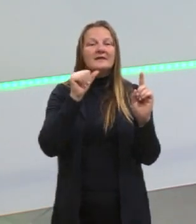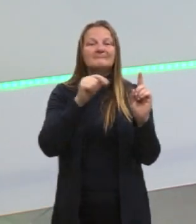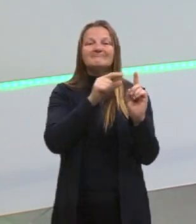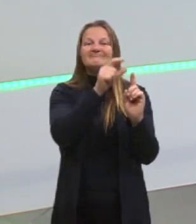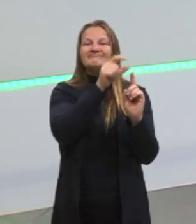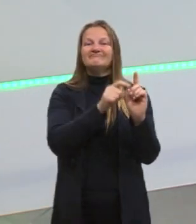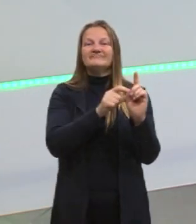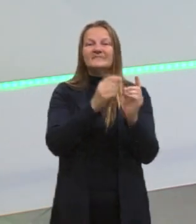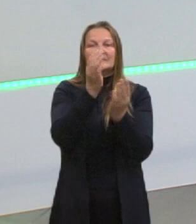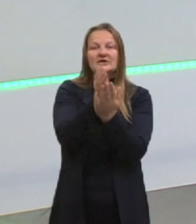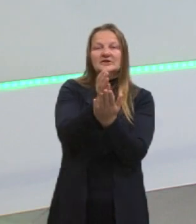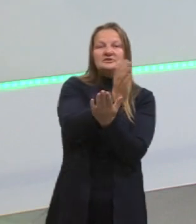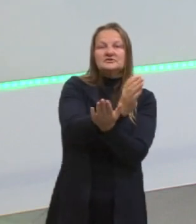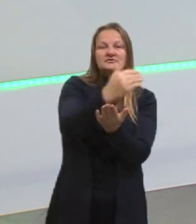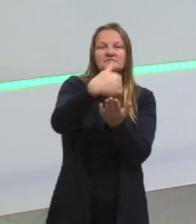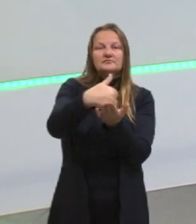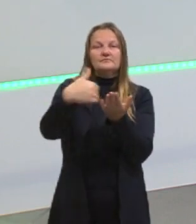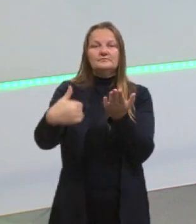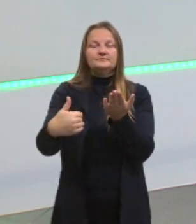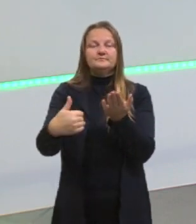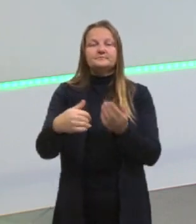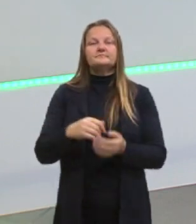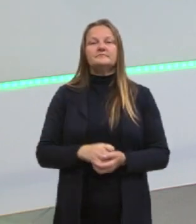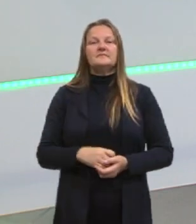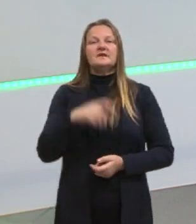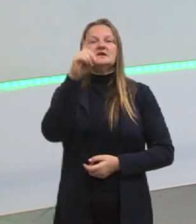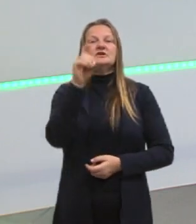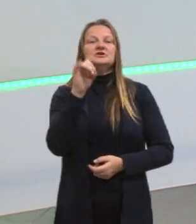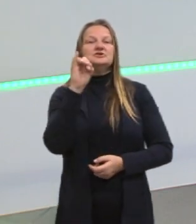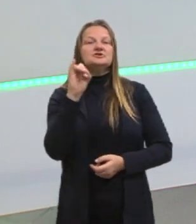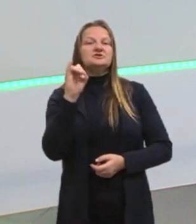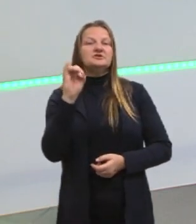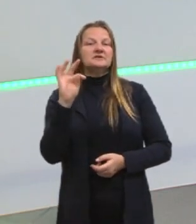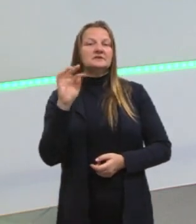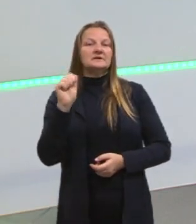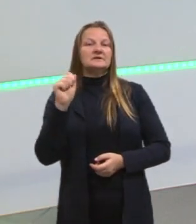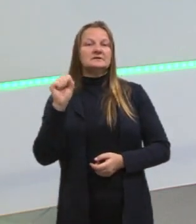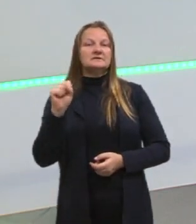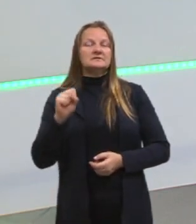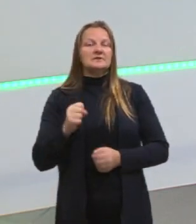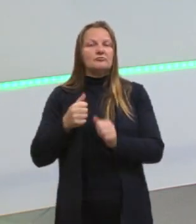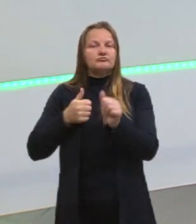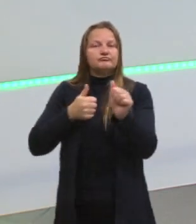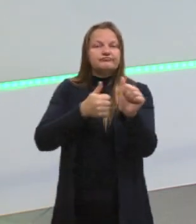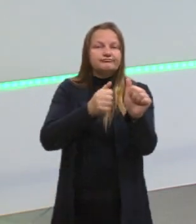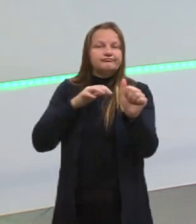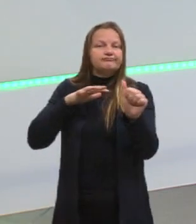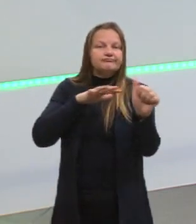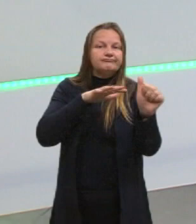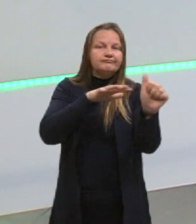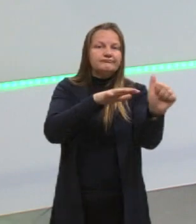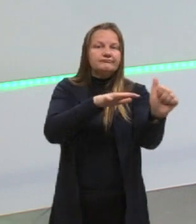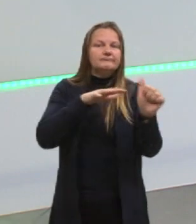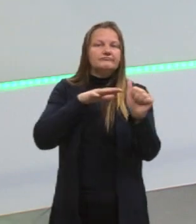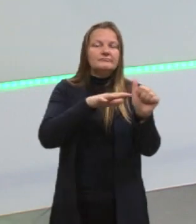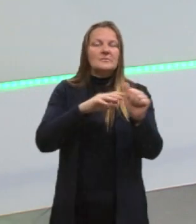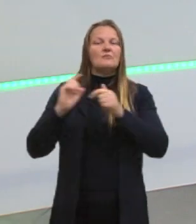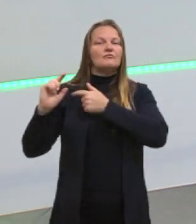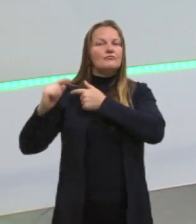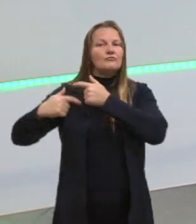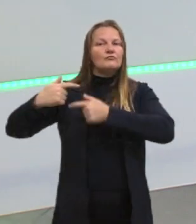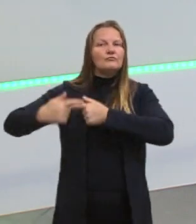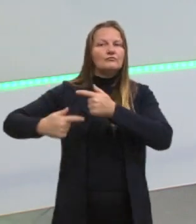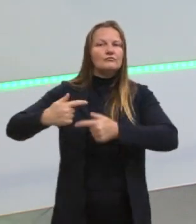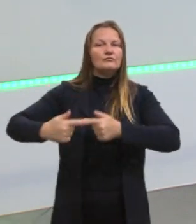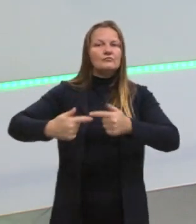ele divide. Tá, então nós deveríamos ser xiítas, então nós deveríamos seguir, né, a linhagem. Primeiro cara